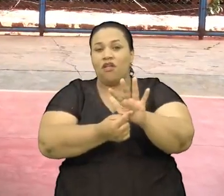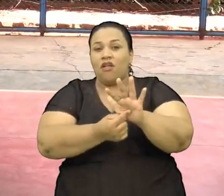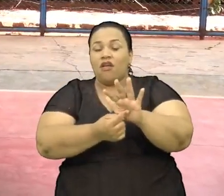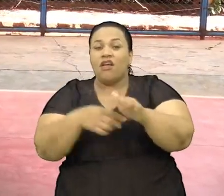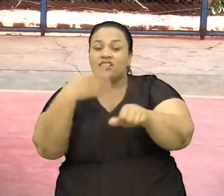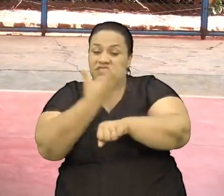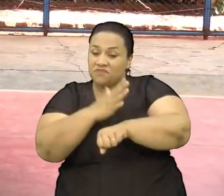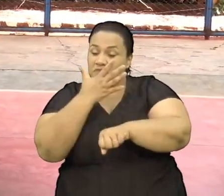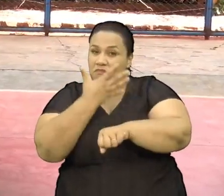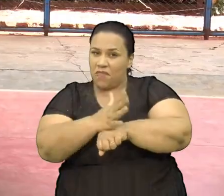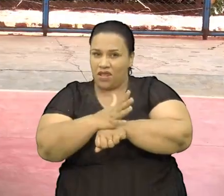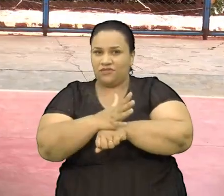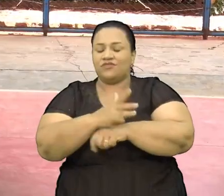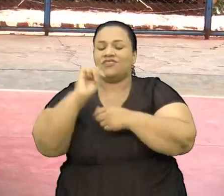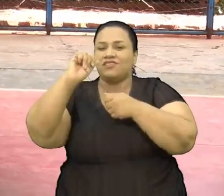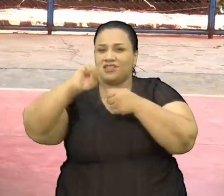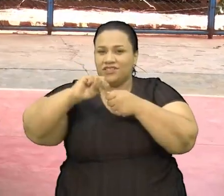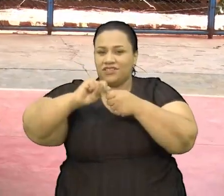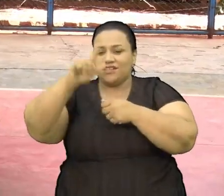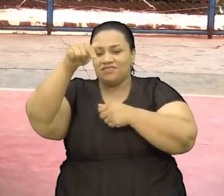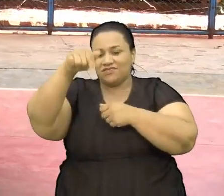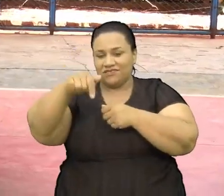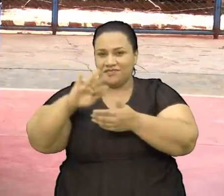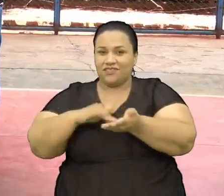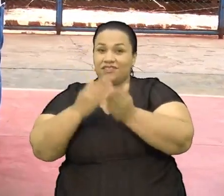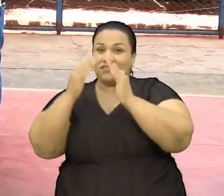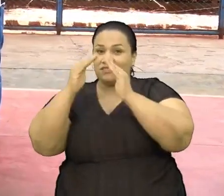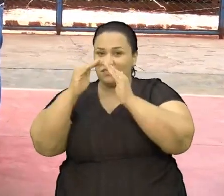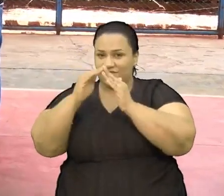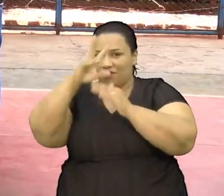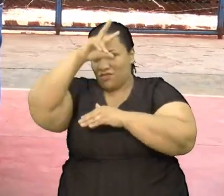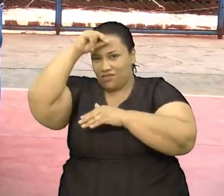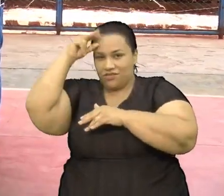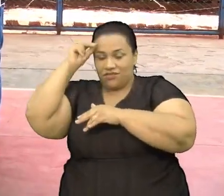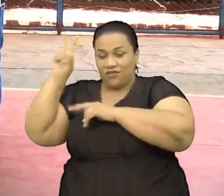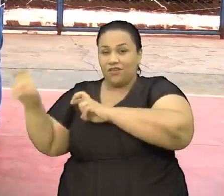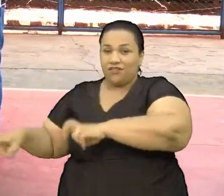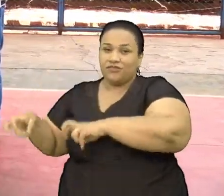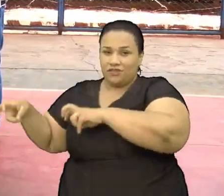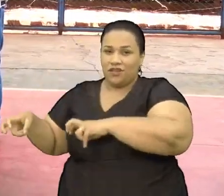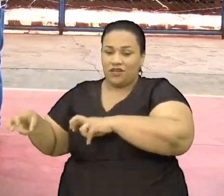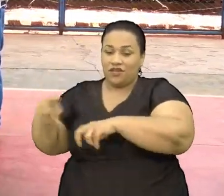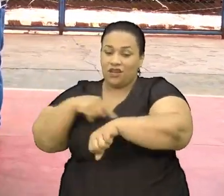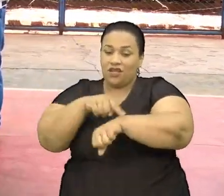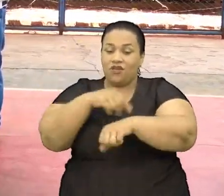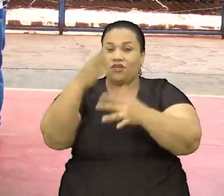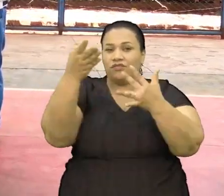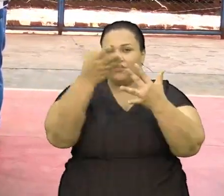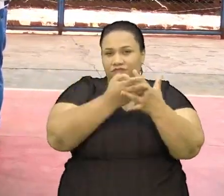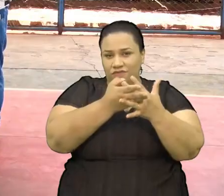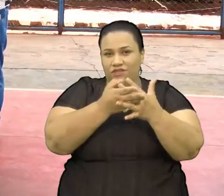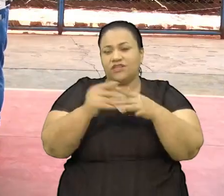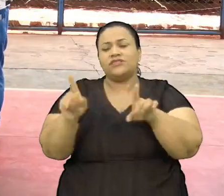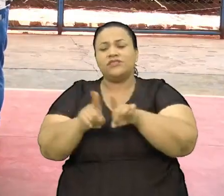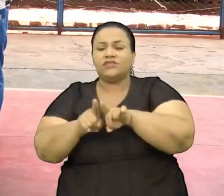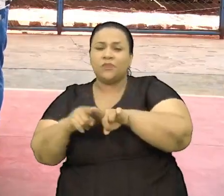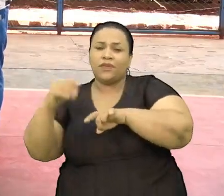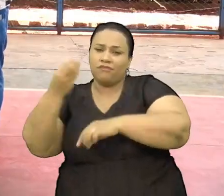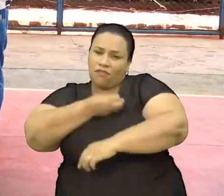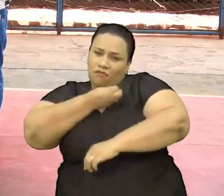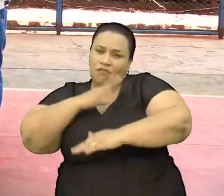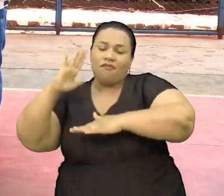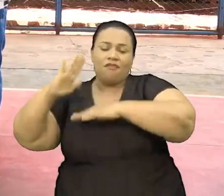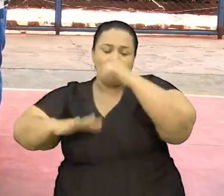Que eles fazem Aqui na escola No momento de recriação Mas também exerce isso Na vida